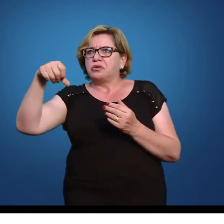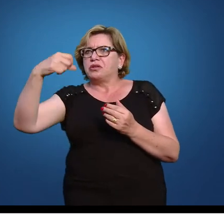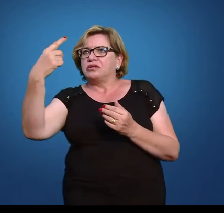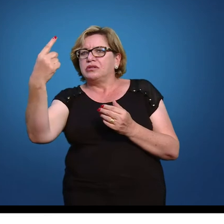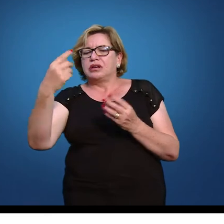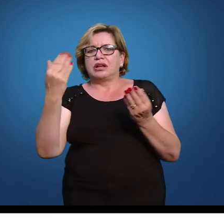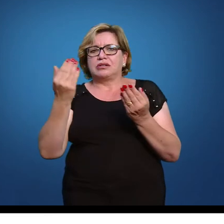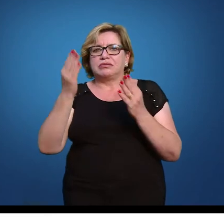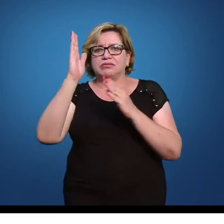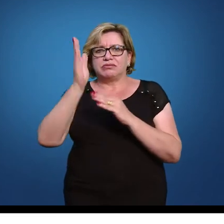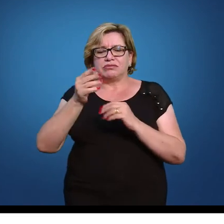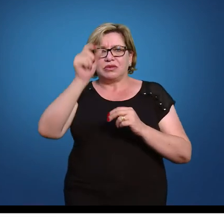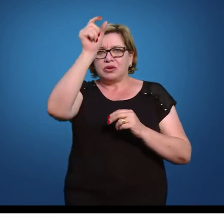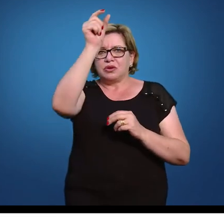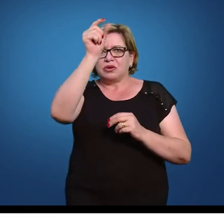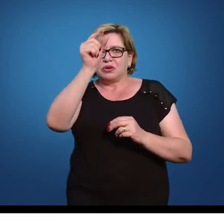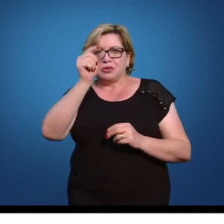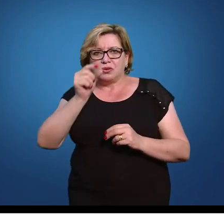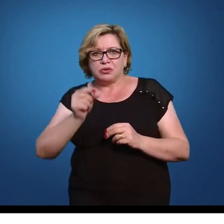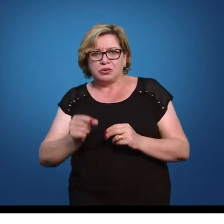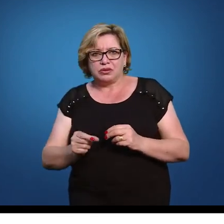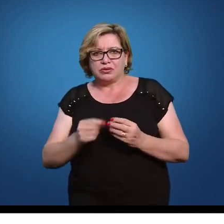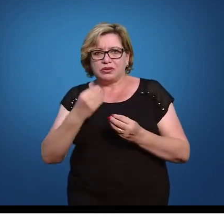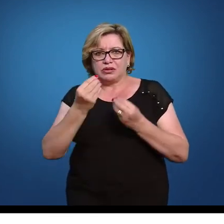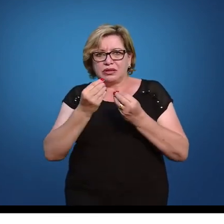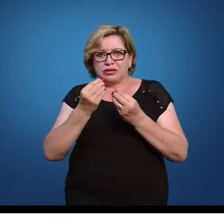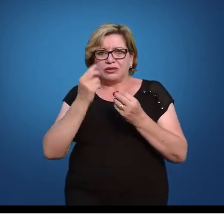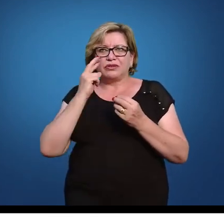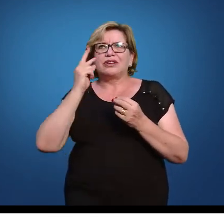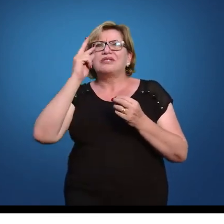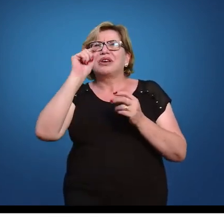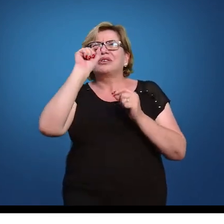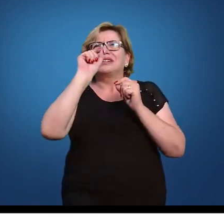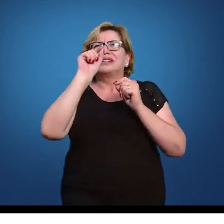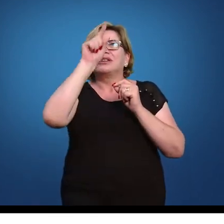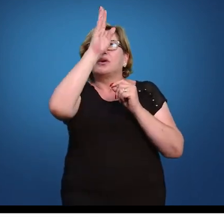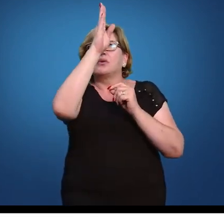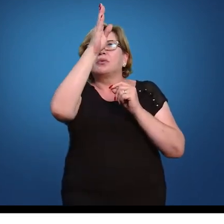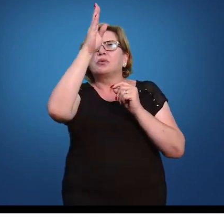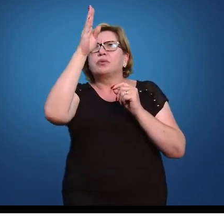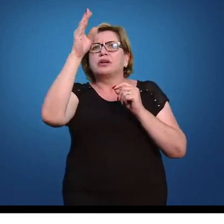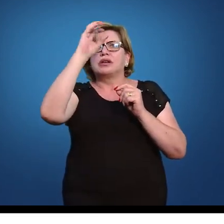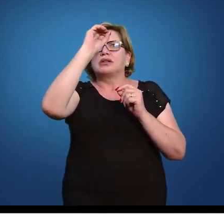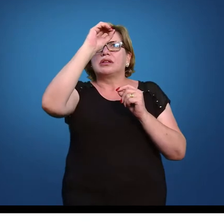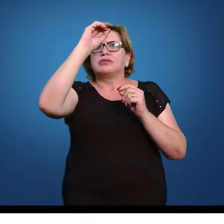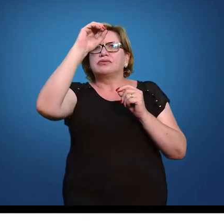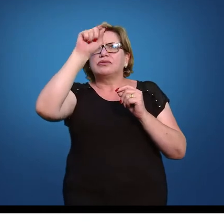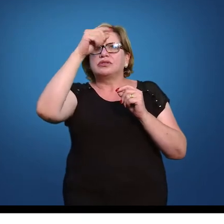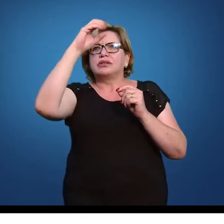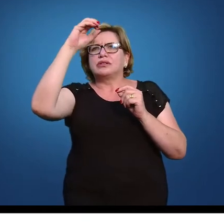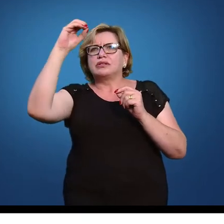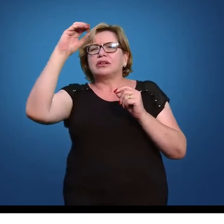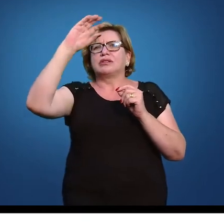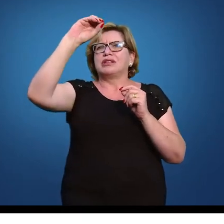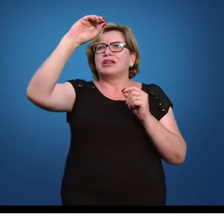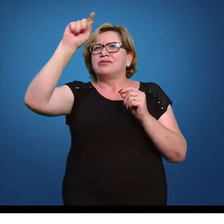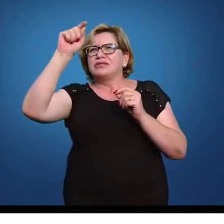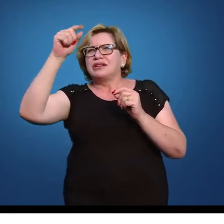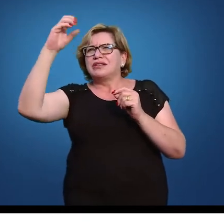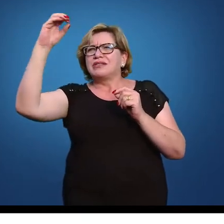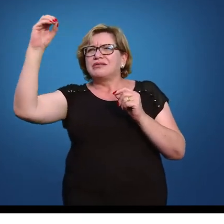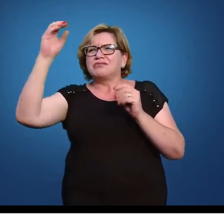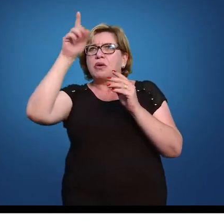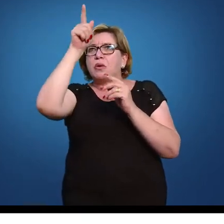número já estava pronto aqui na vertical agora você vai entender para que servem os números que estão aqui em cima que é o 0,00 0,01